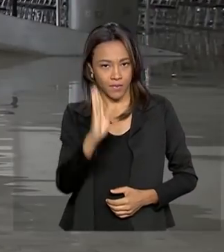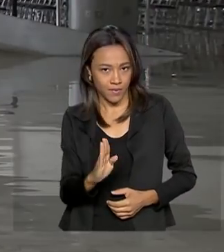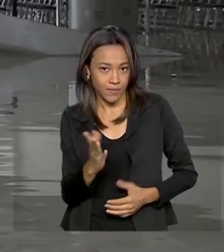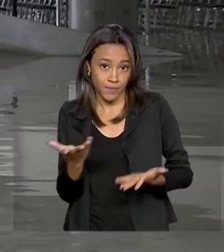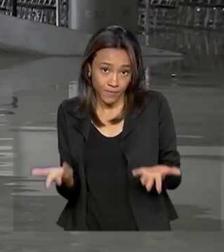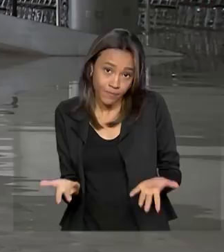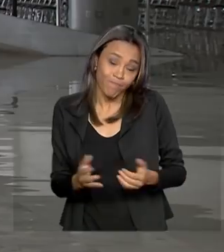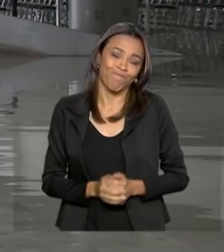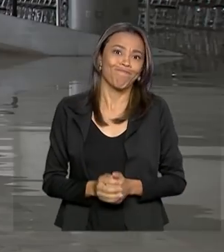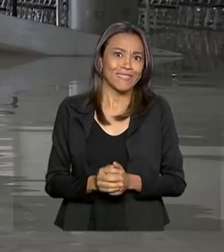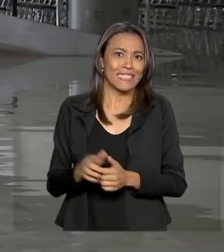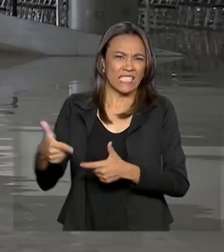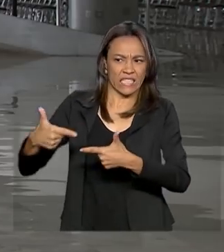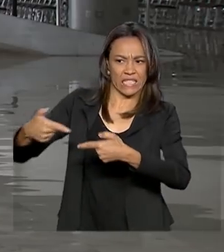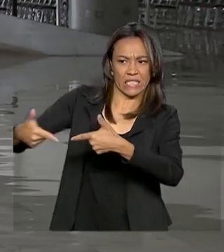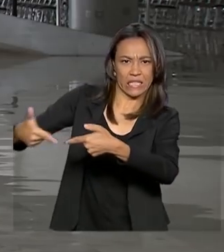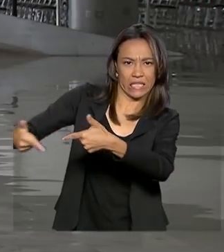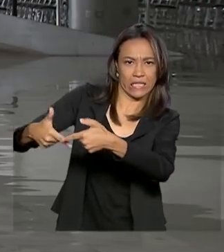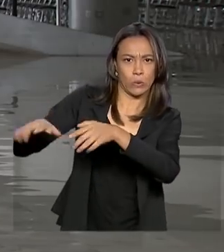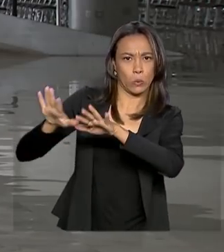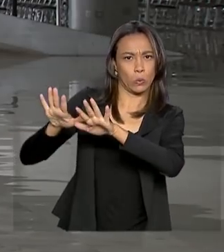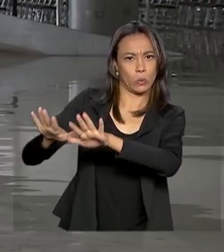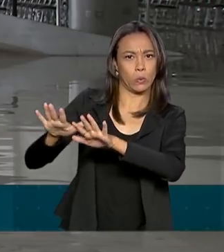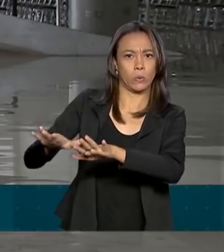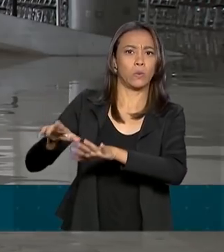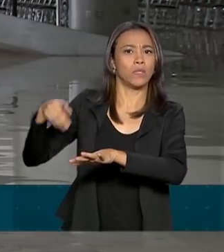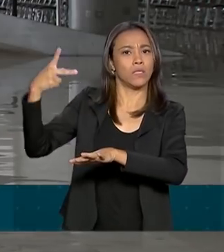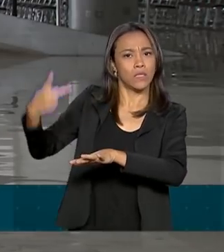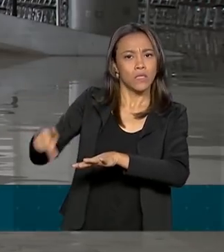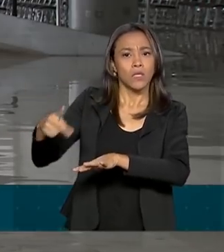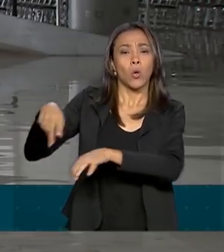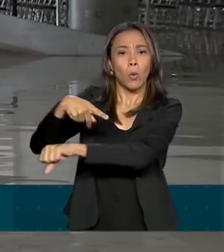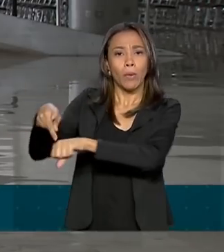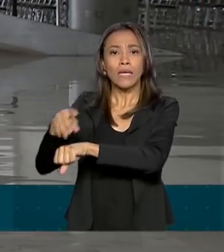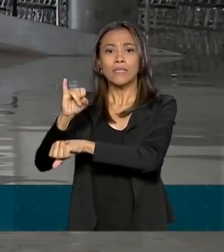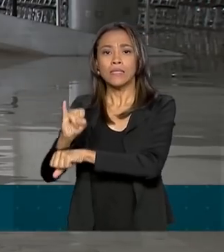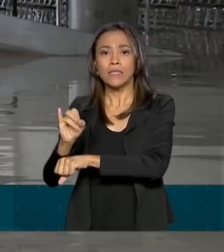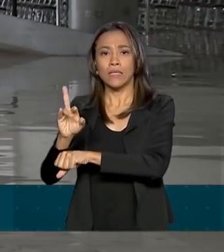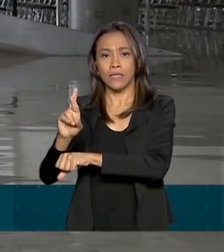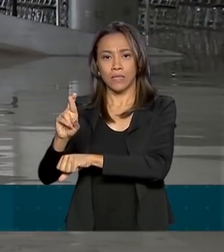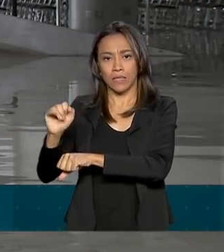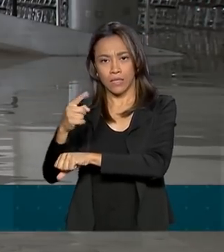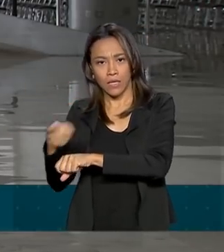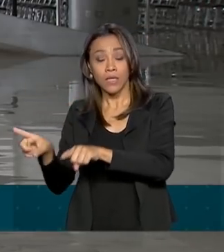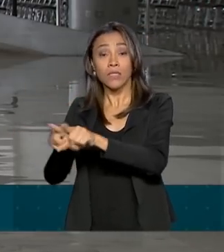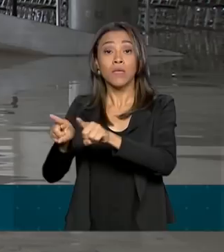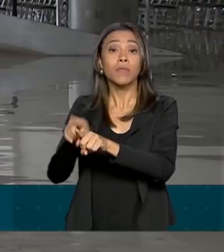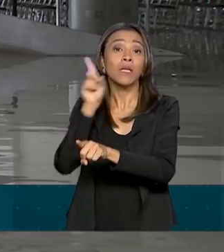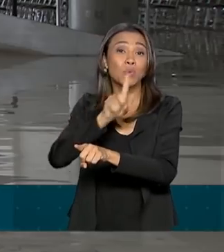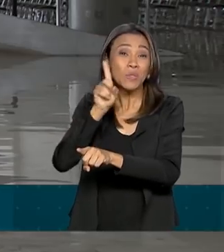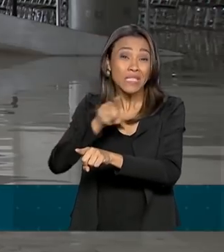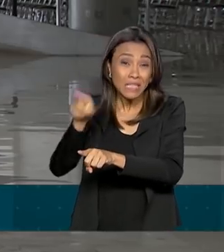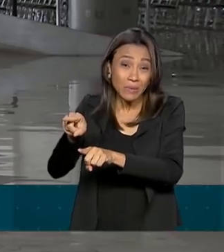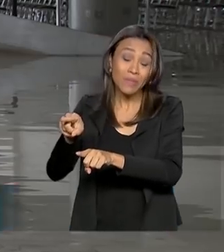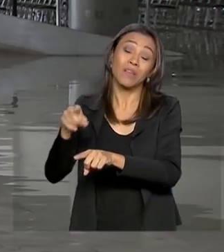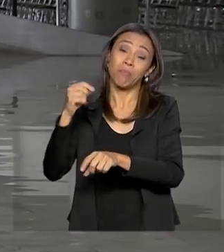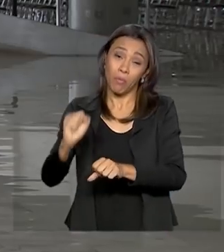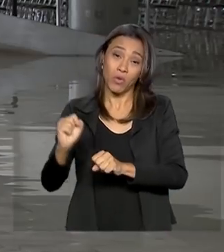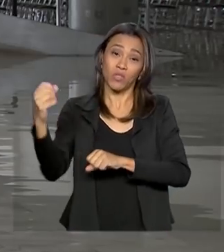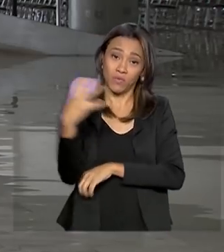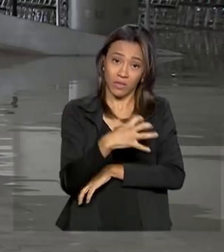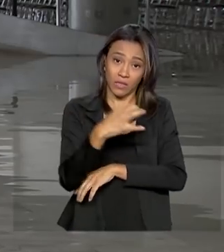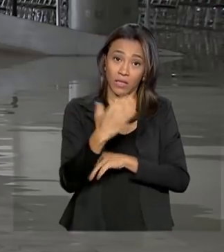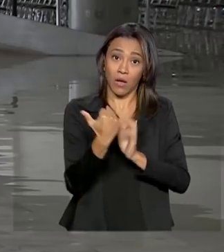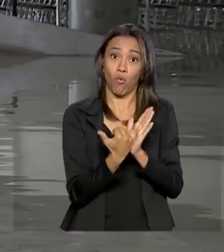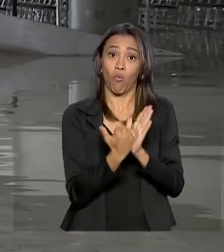com o aumento da tensão entre Estados Unidos e Irã, isso pode provocar um aumento ainda maior do preço dos combustíveis no país. E o presidente